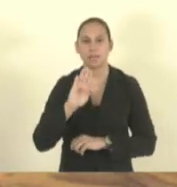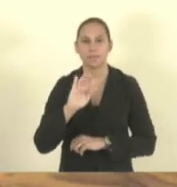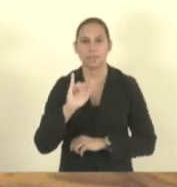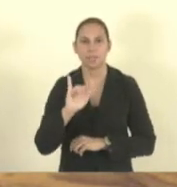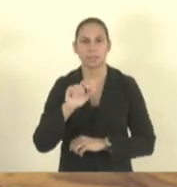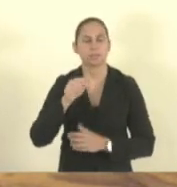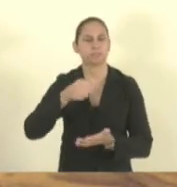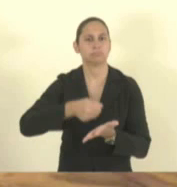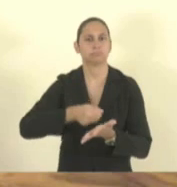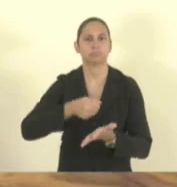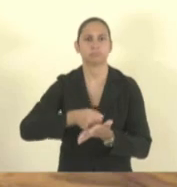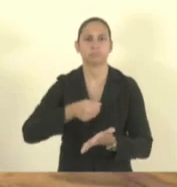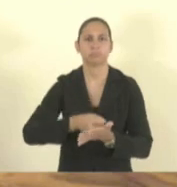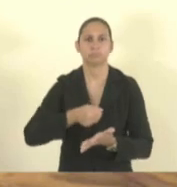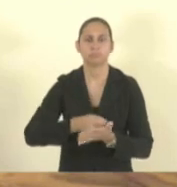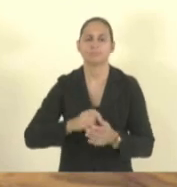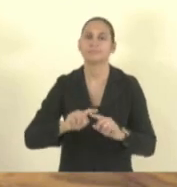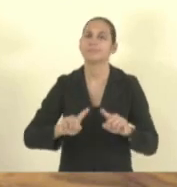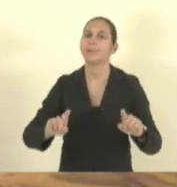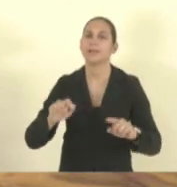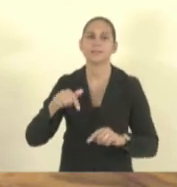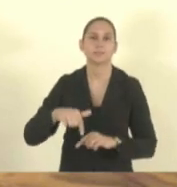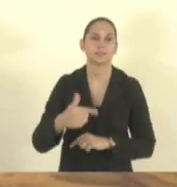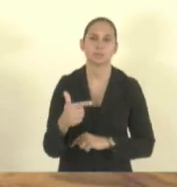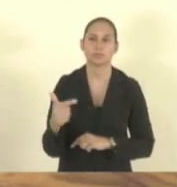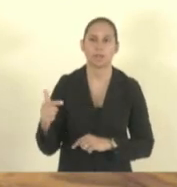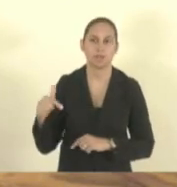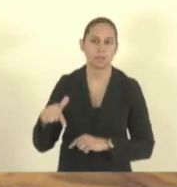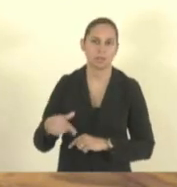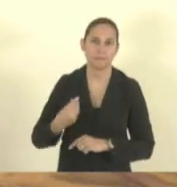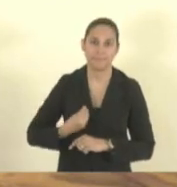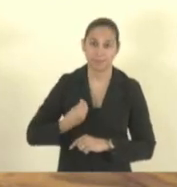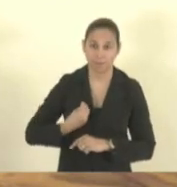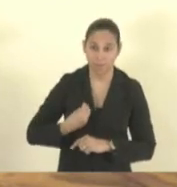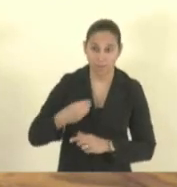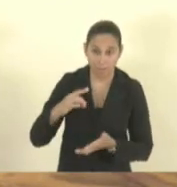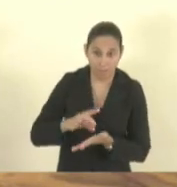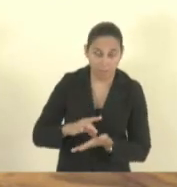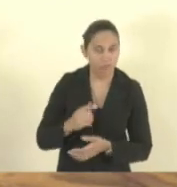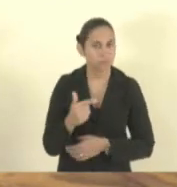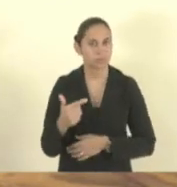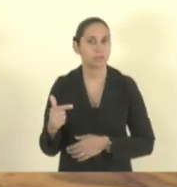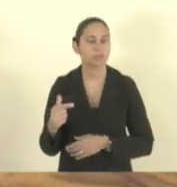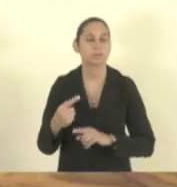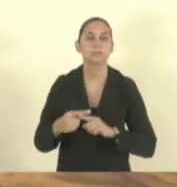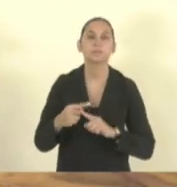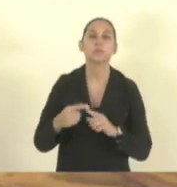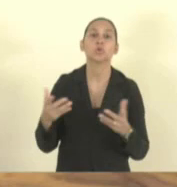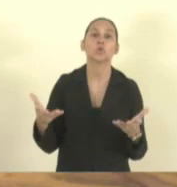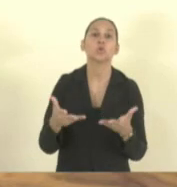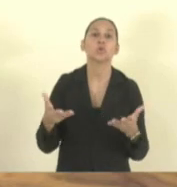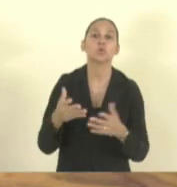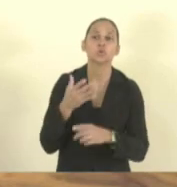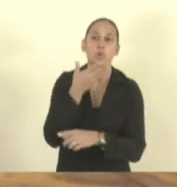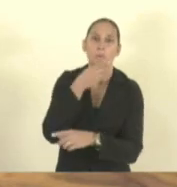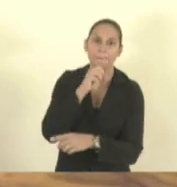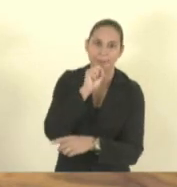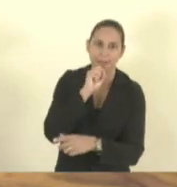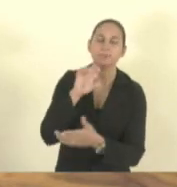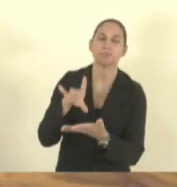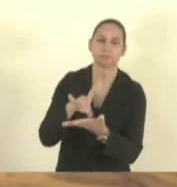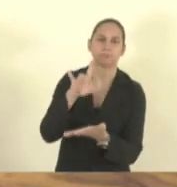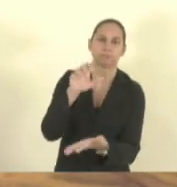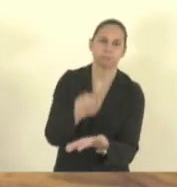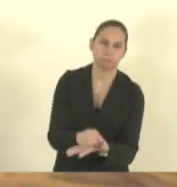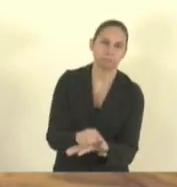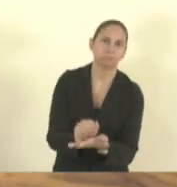Que nem isso nós estamos tendo. Porque hoje o pai matricula o seu filho.